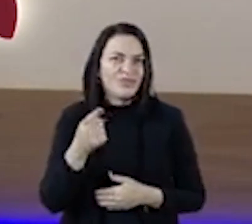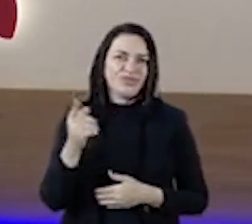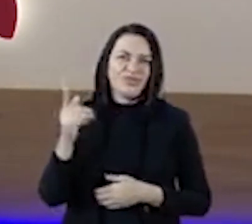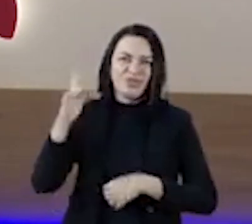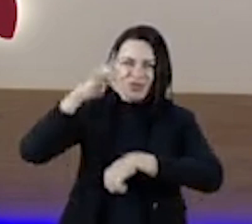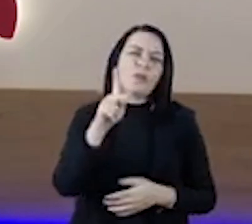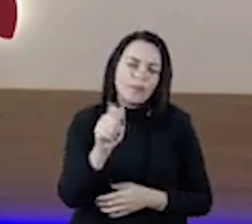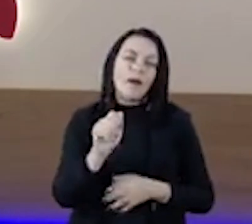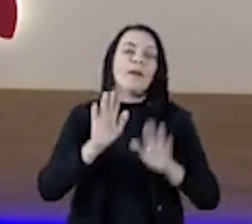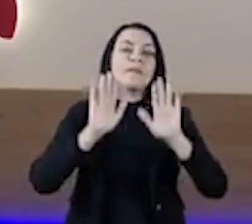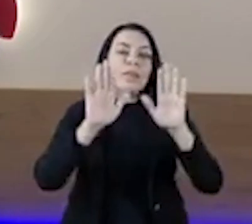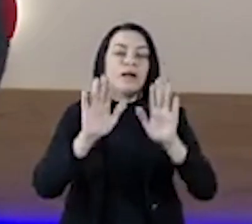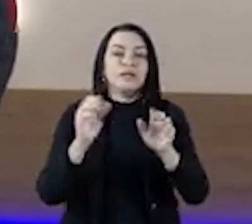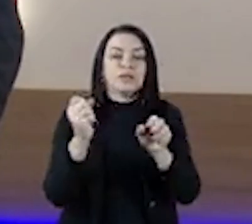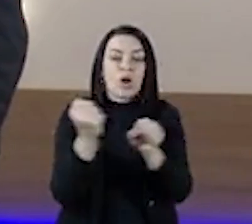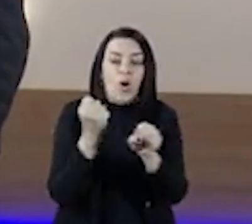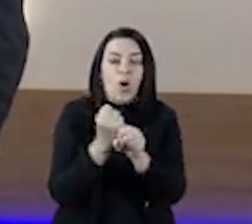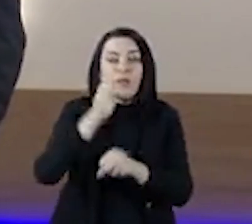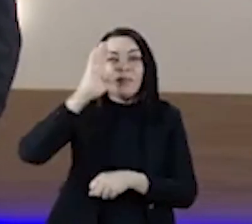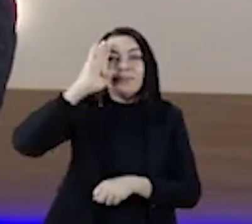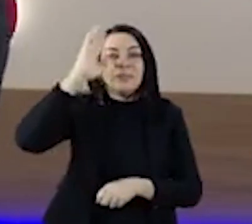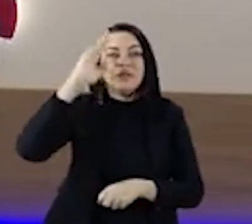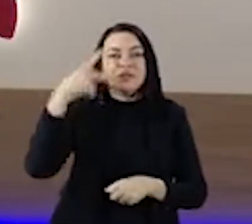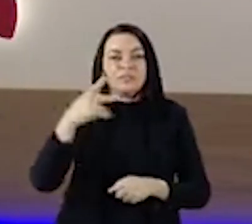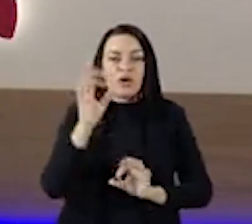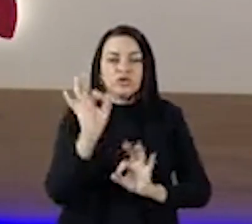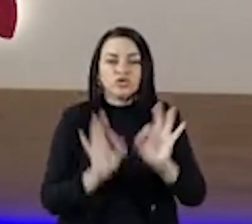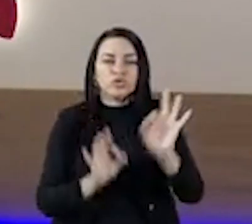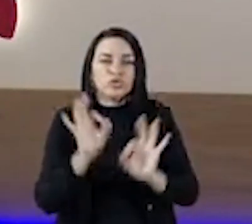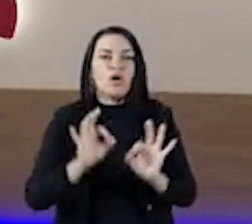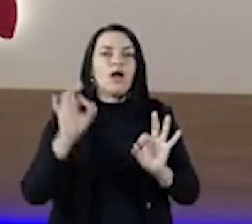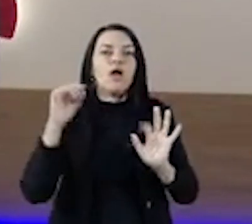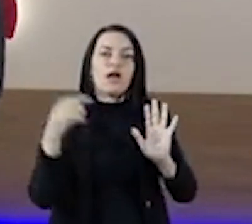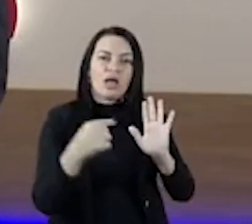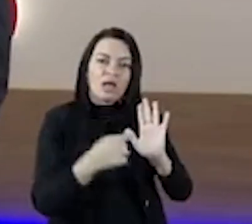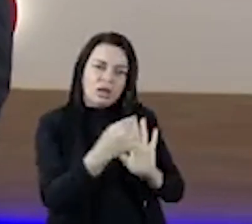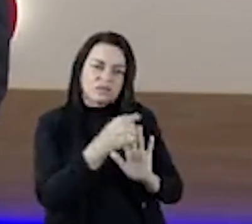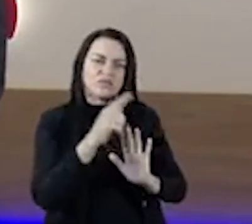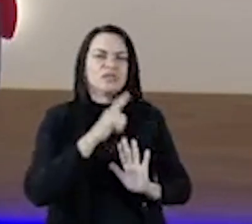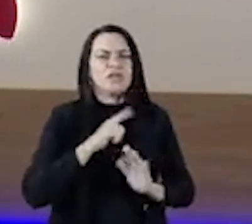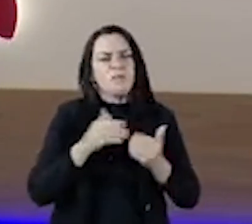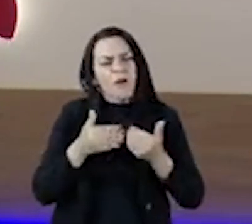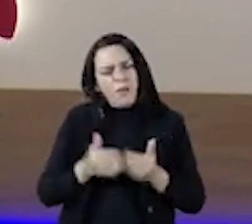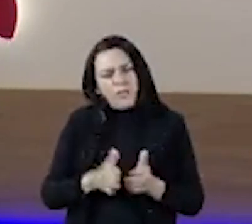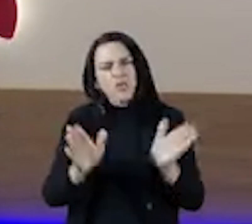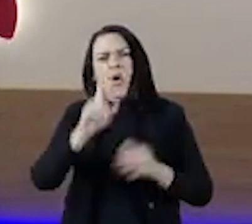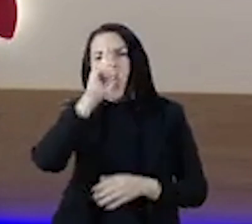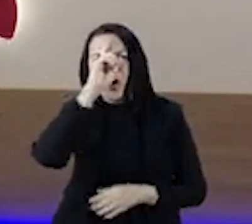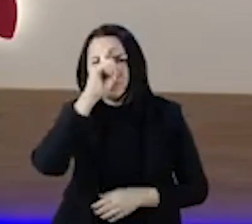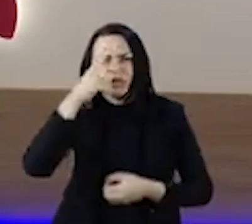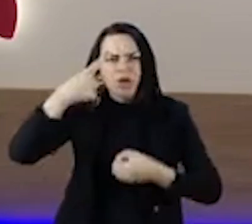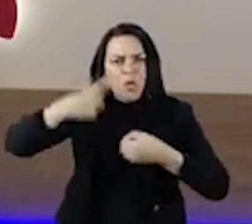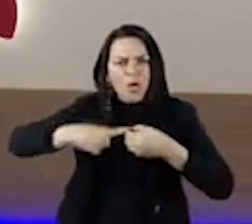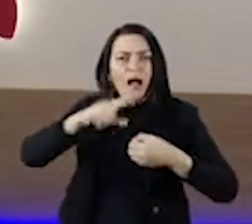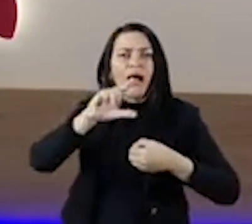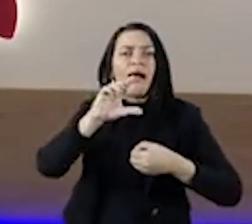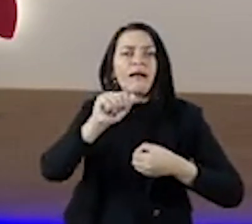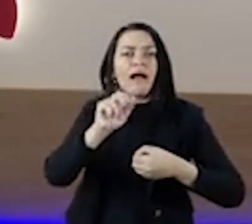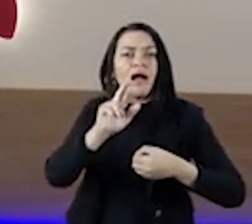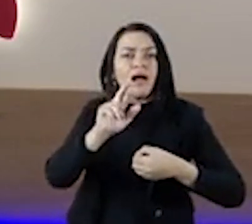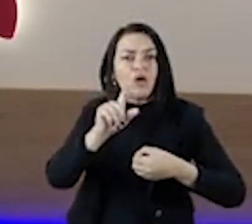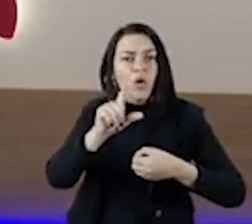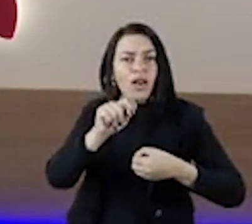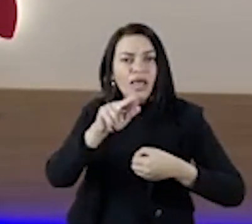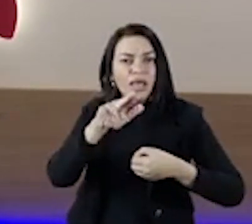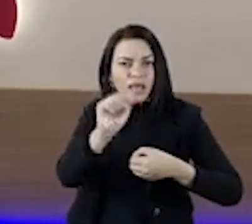contágio no Estado As obras principais que estão projetadas são estas Temos a abertura do Hospital de Carolina Que deve